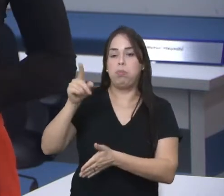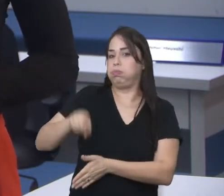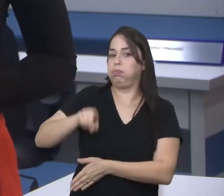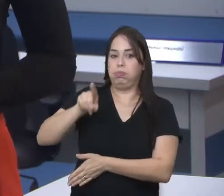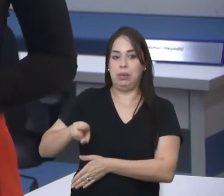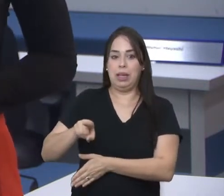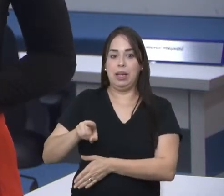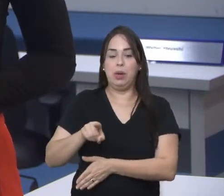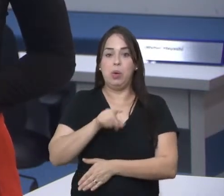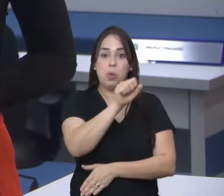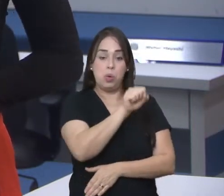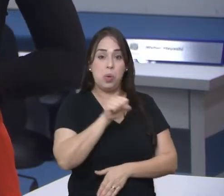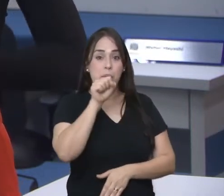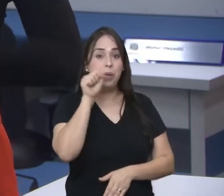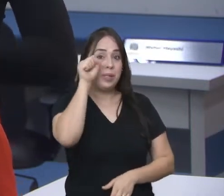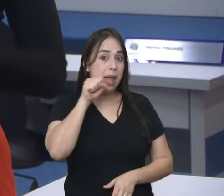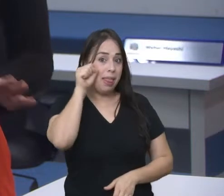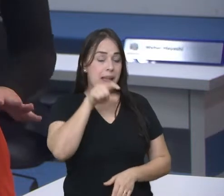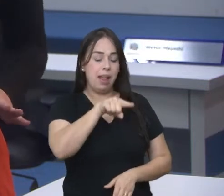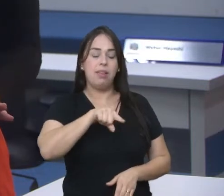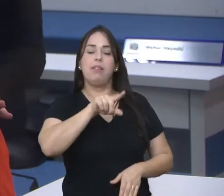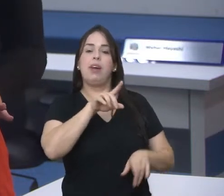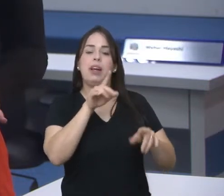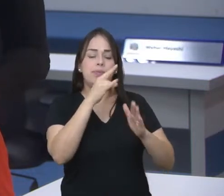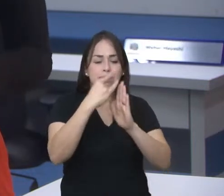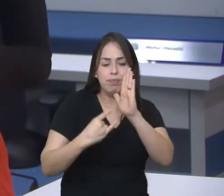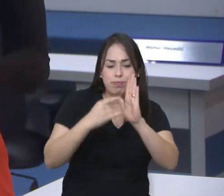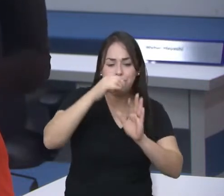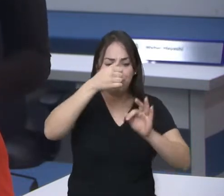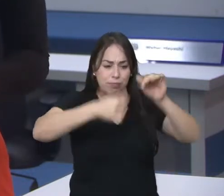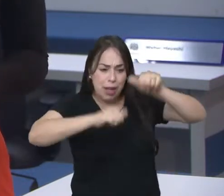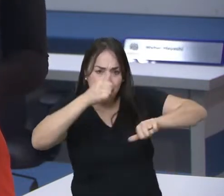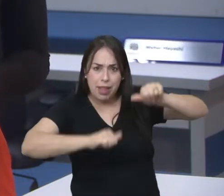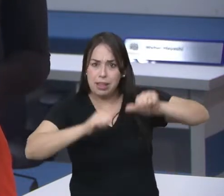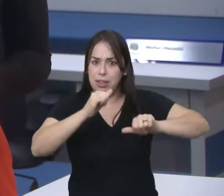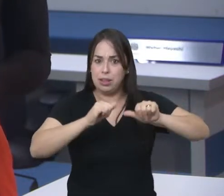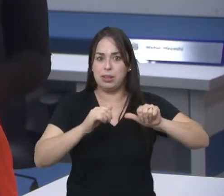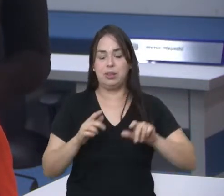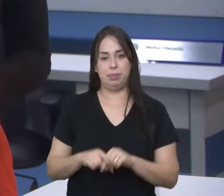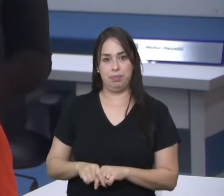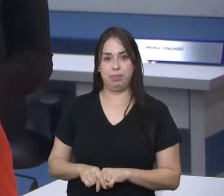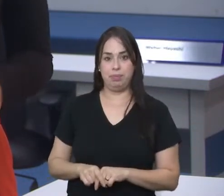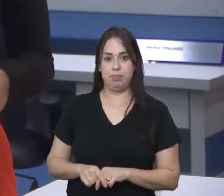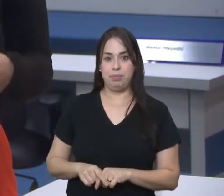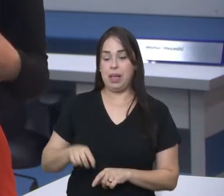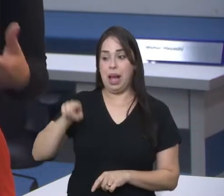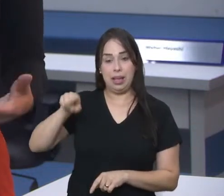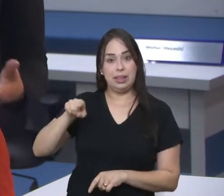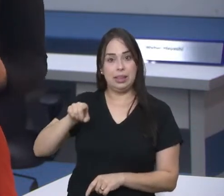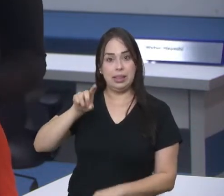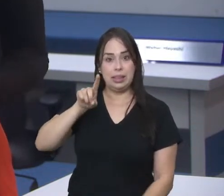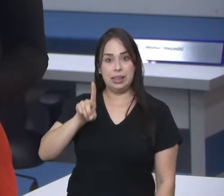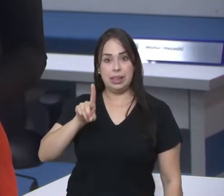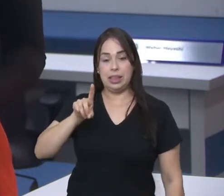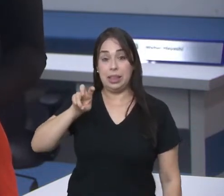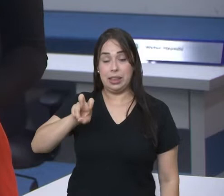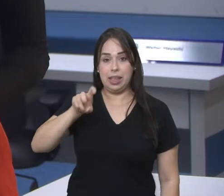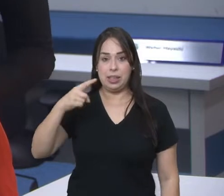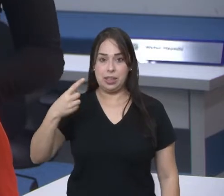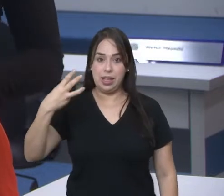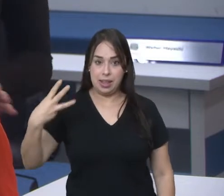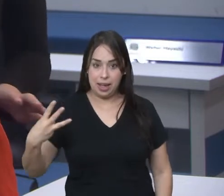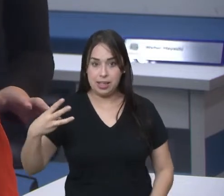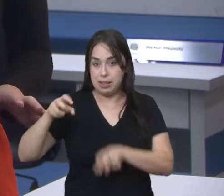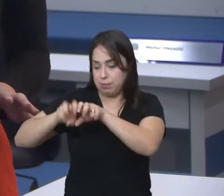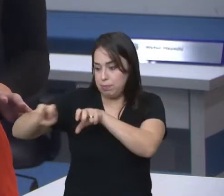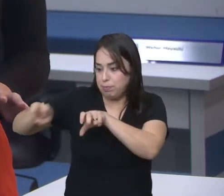Senado analisar a matéria e revisar todo o conteúdo. Para a Câmara dos Deputados são destinadas 513 cadeiras